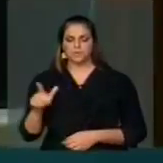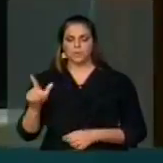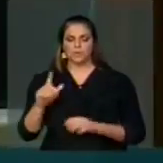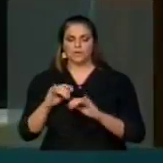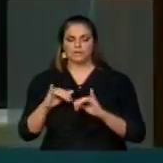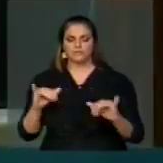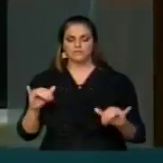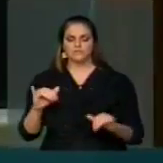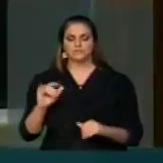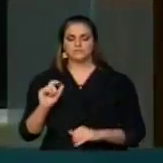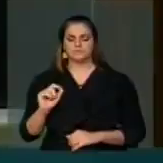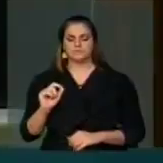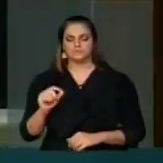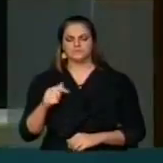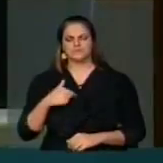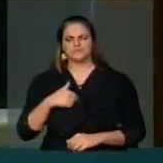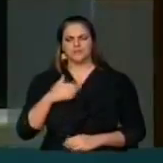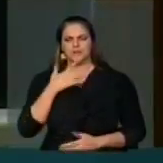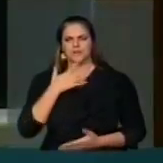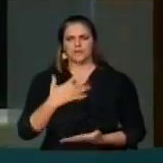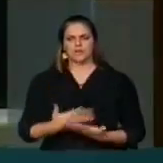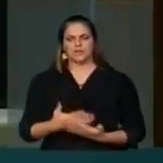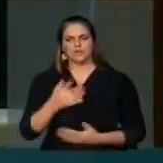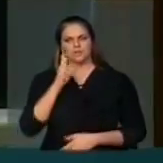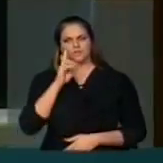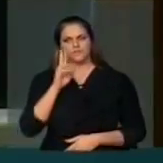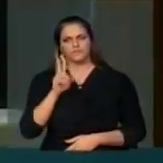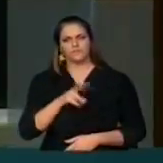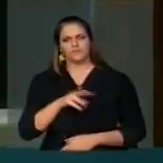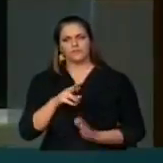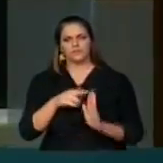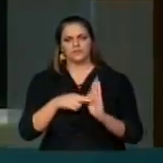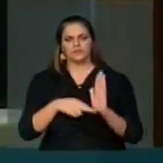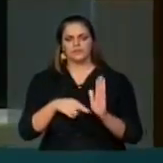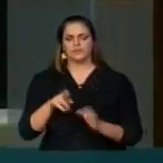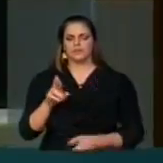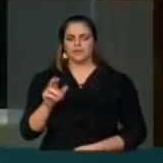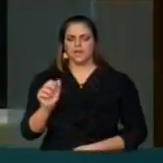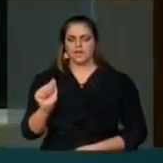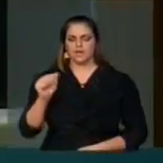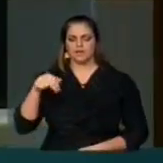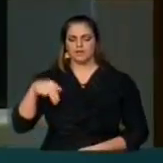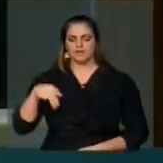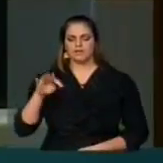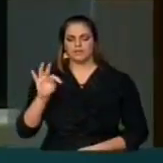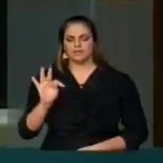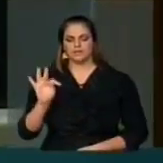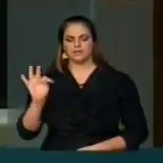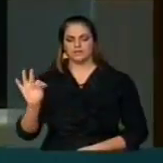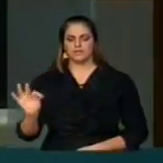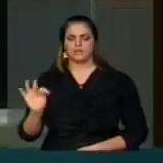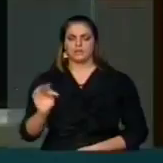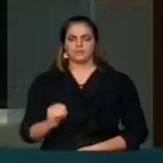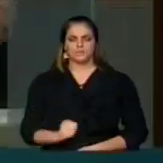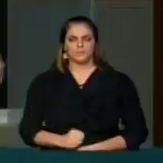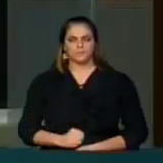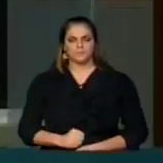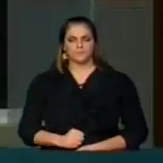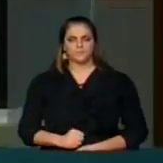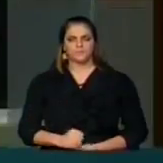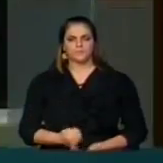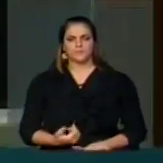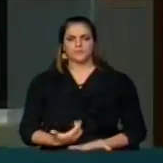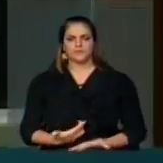aqui assustado. Eu vi uma resolução da NTT que acaba com a mobilidade em